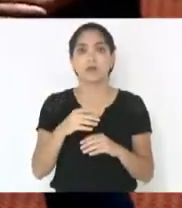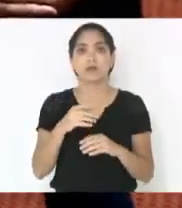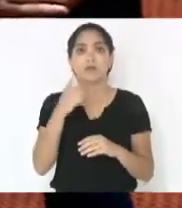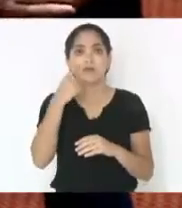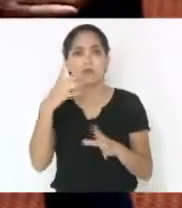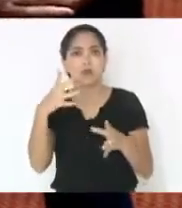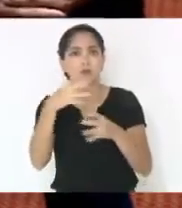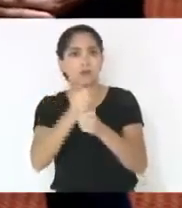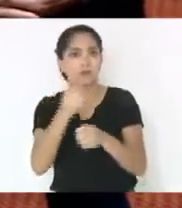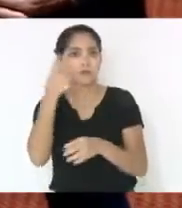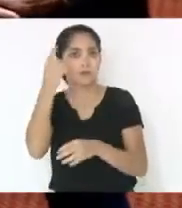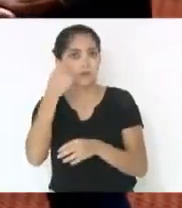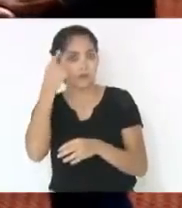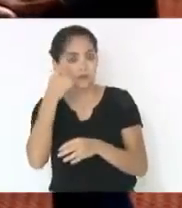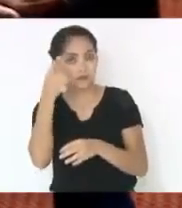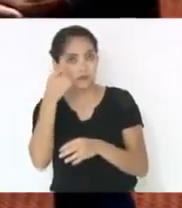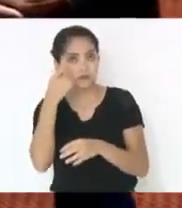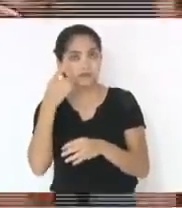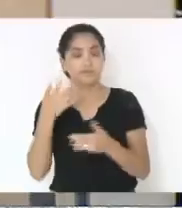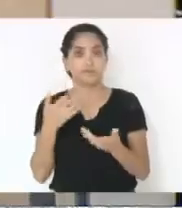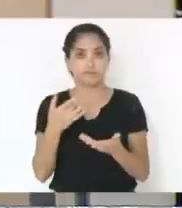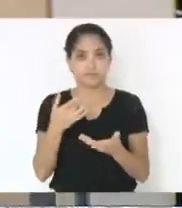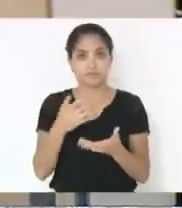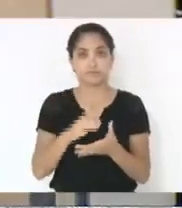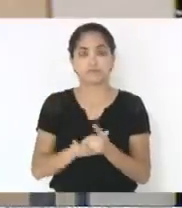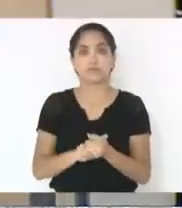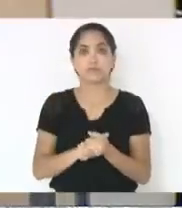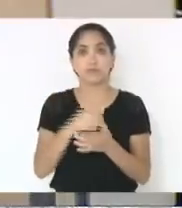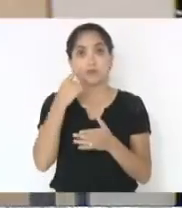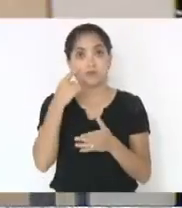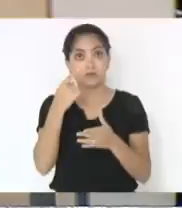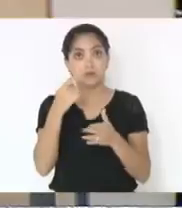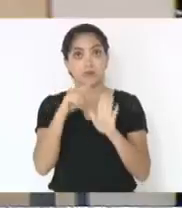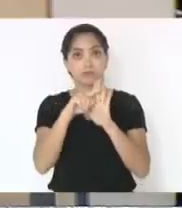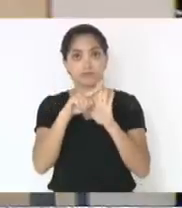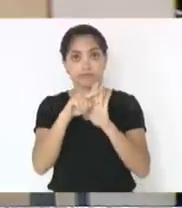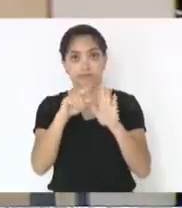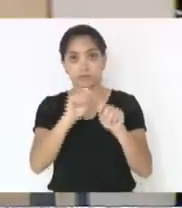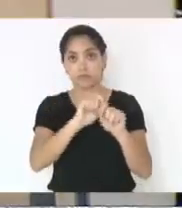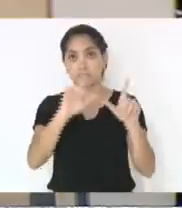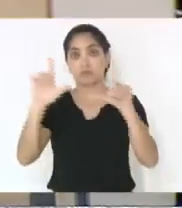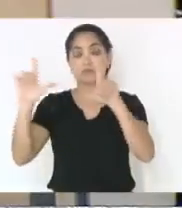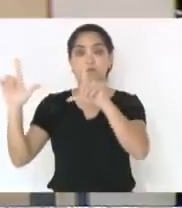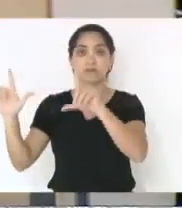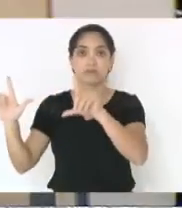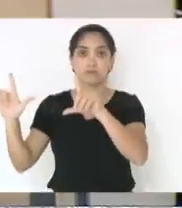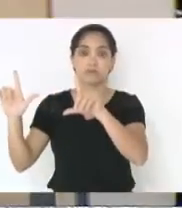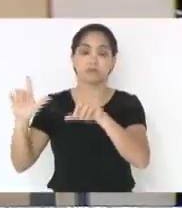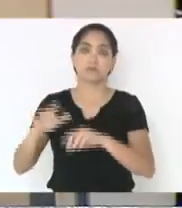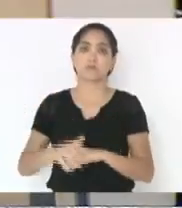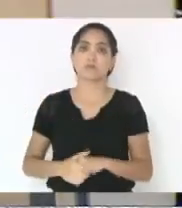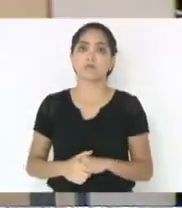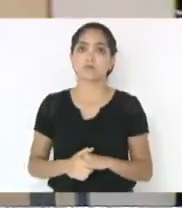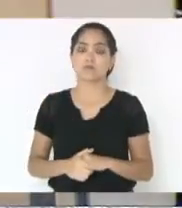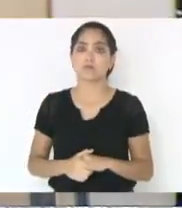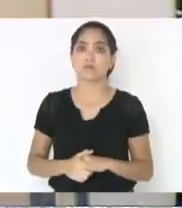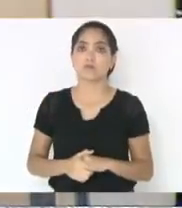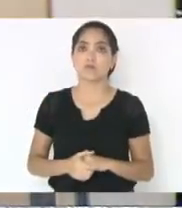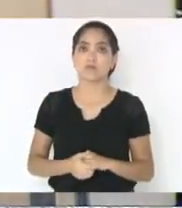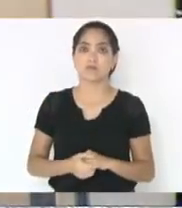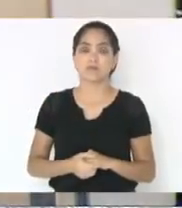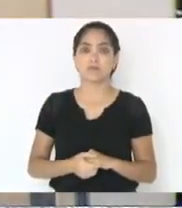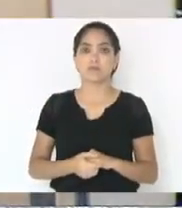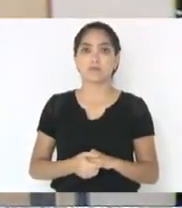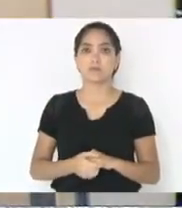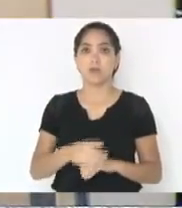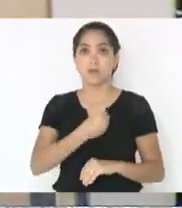presidente. Vamos fazer a verificação de coro. Vamos abrir o painel para conferir a